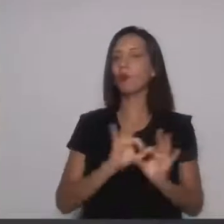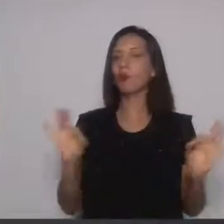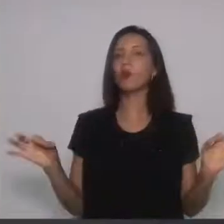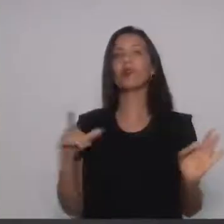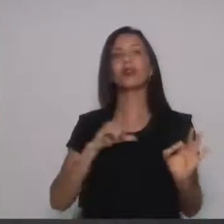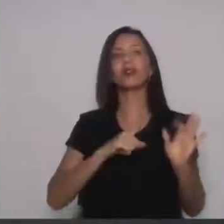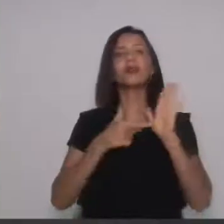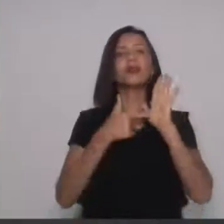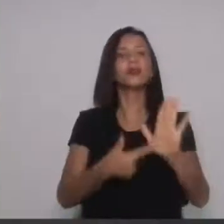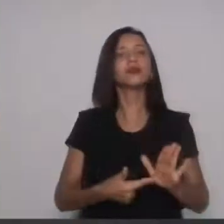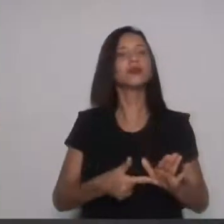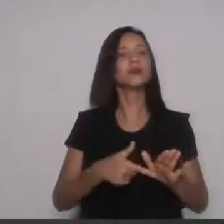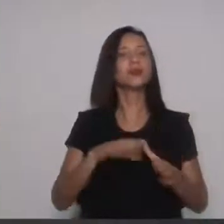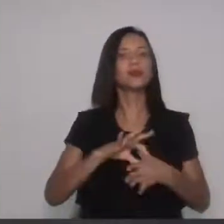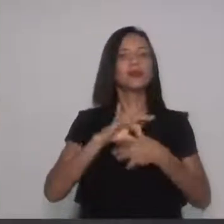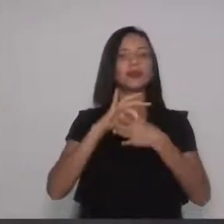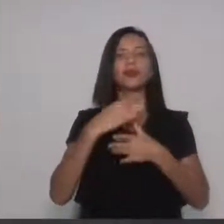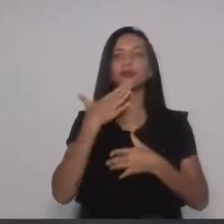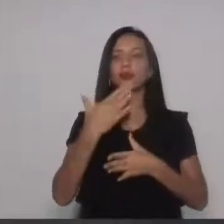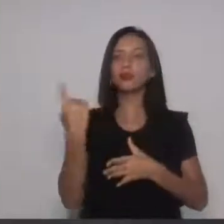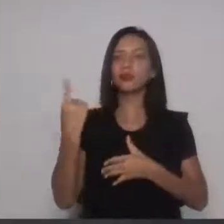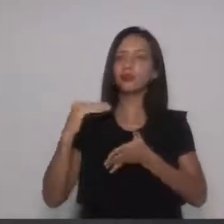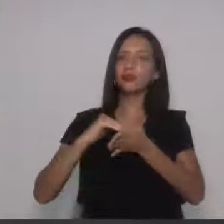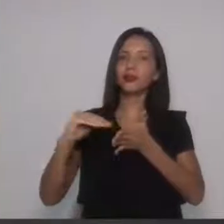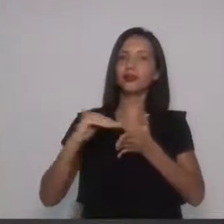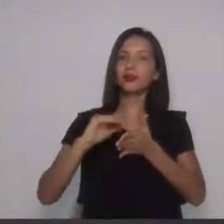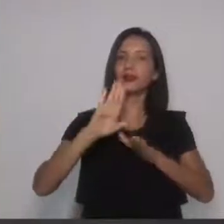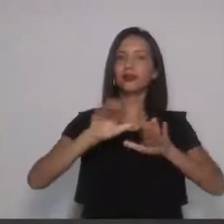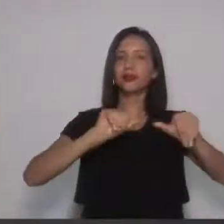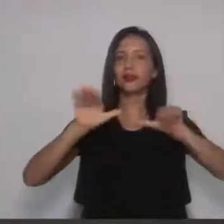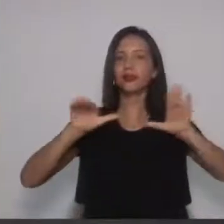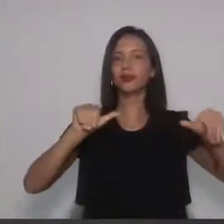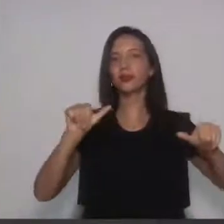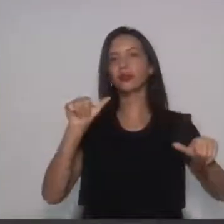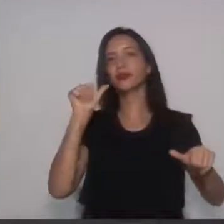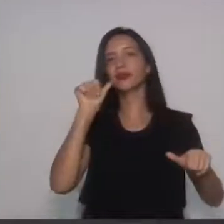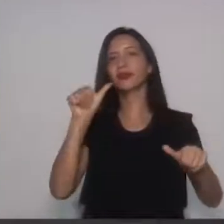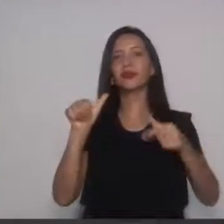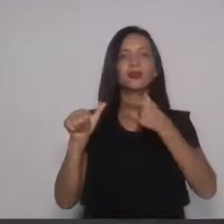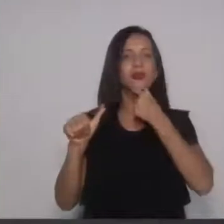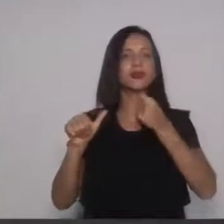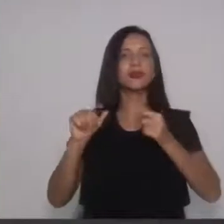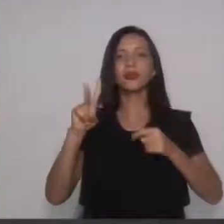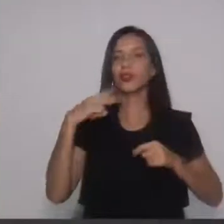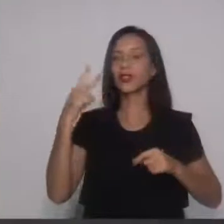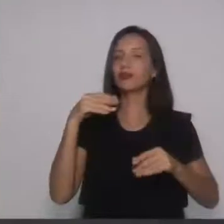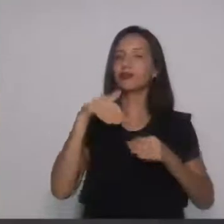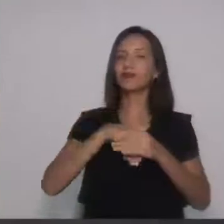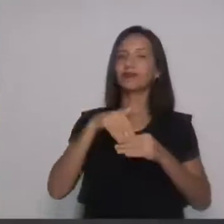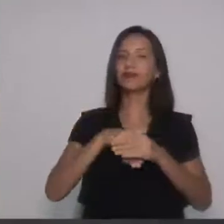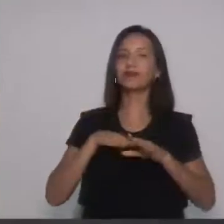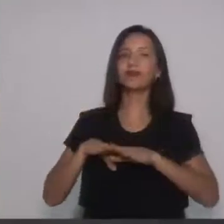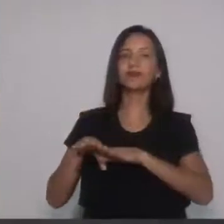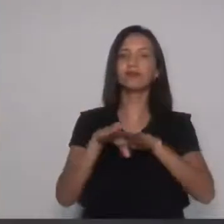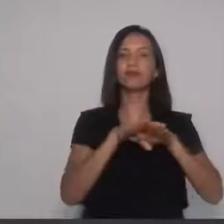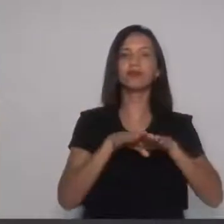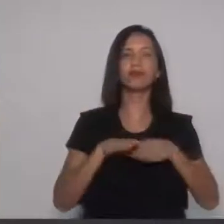manifestação de lideranças, solicito ao primeiro secretário que proceda a chamada dos vereadores e vereadoras para a votação nominal.